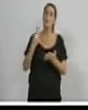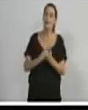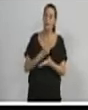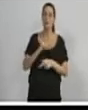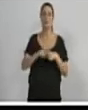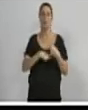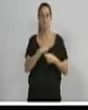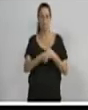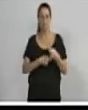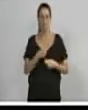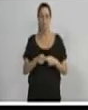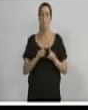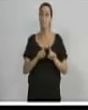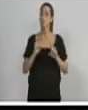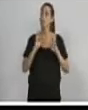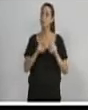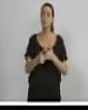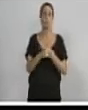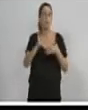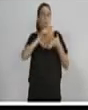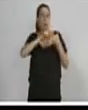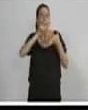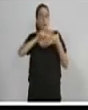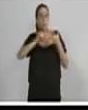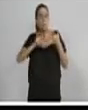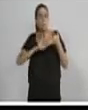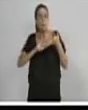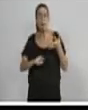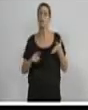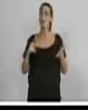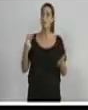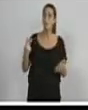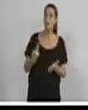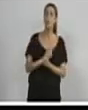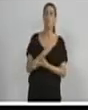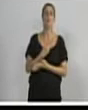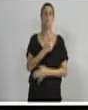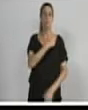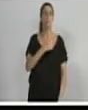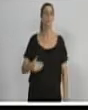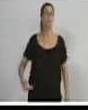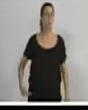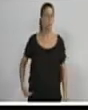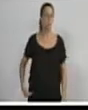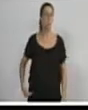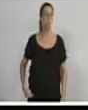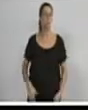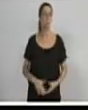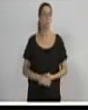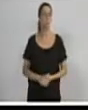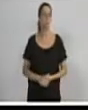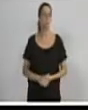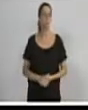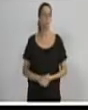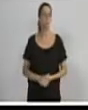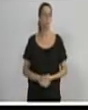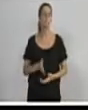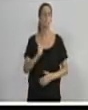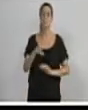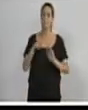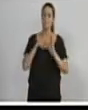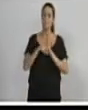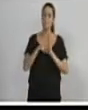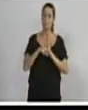tudo aquilo que ela promoveu de desgoverno ao longo desse mandato. Em pesquisa...